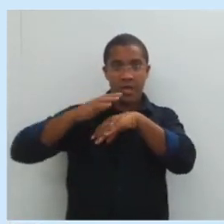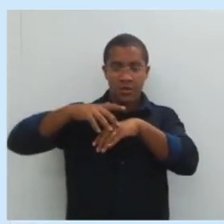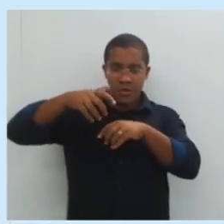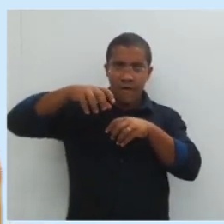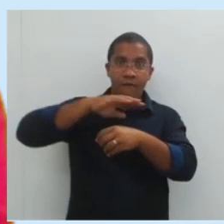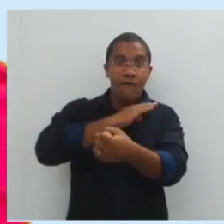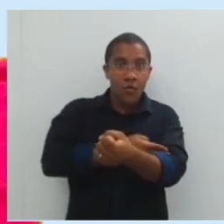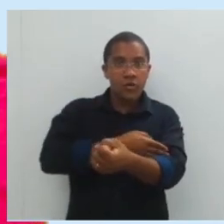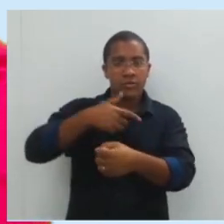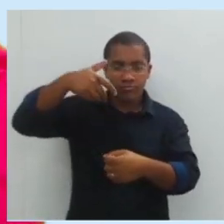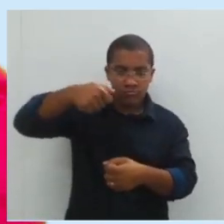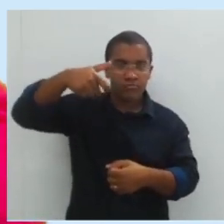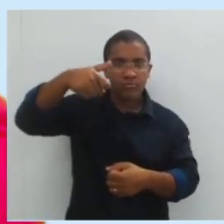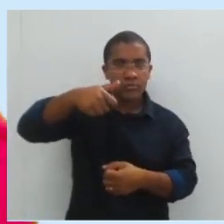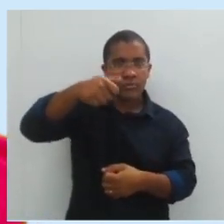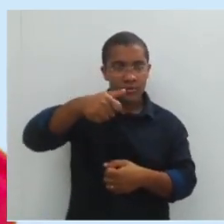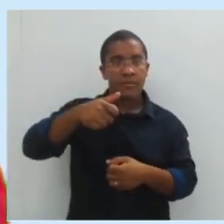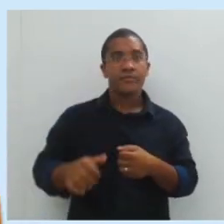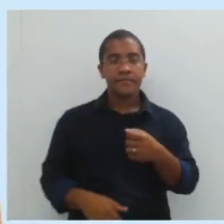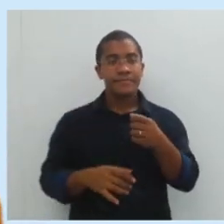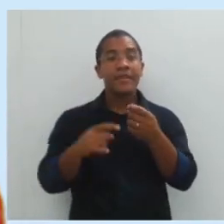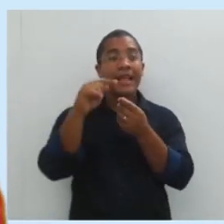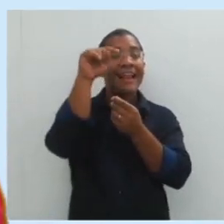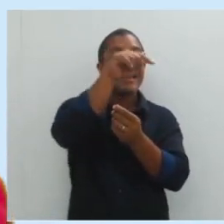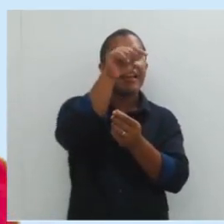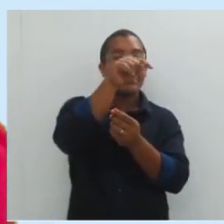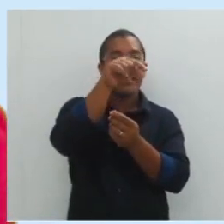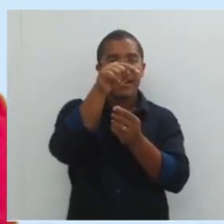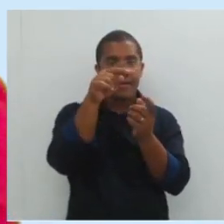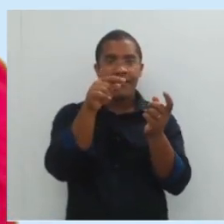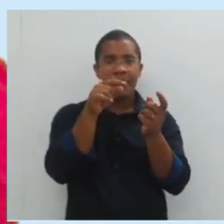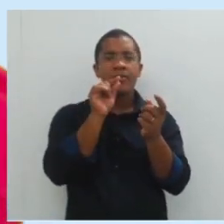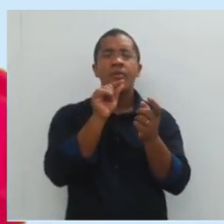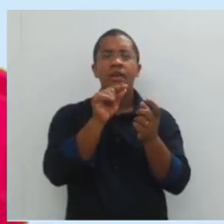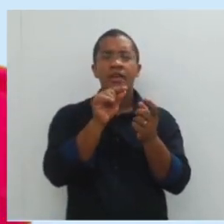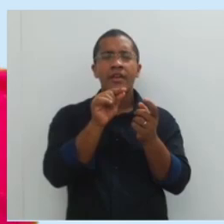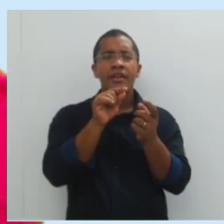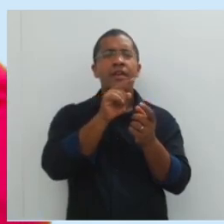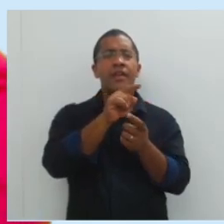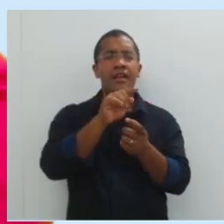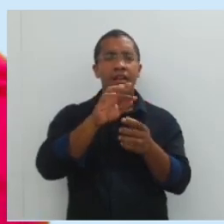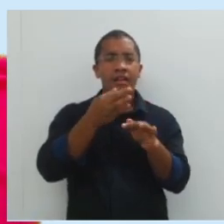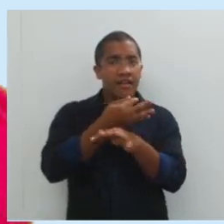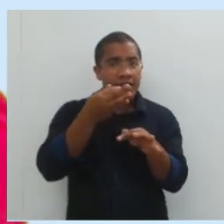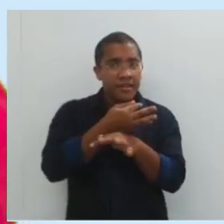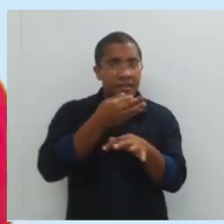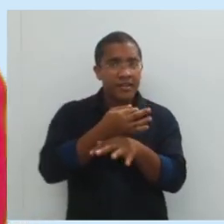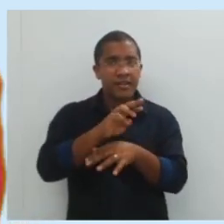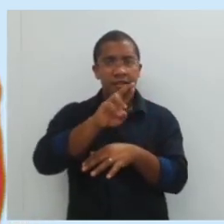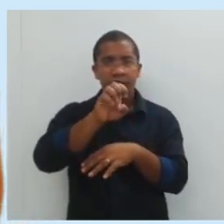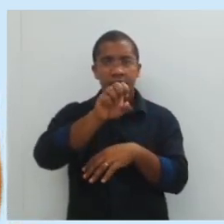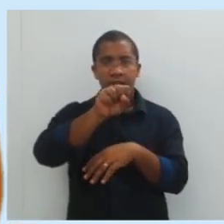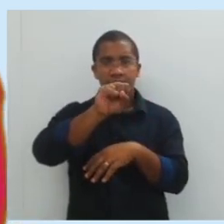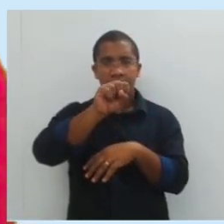exercer. E aqui na extremidade da ponta da tesoura, eu tenho a força resistente.